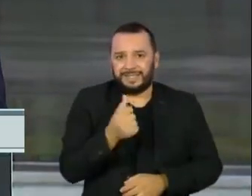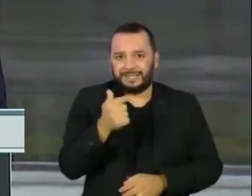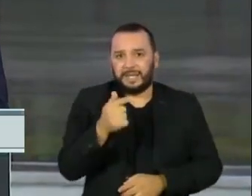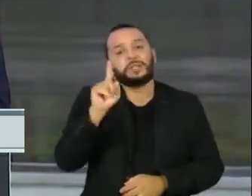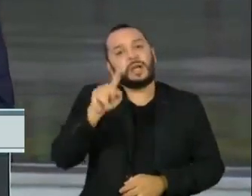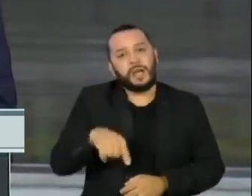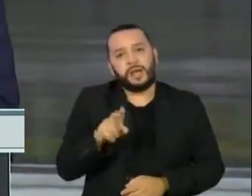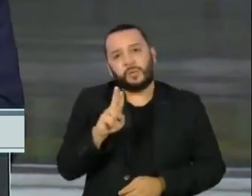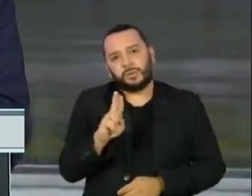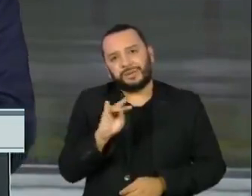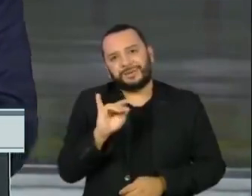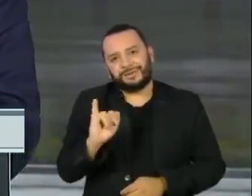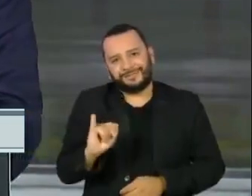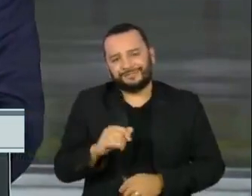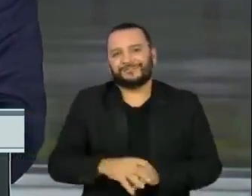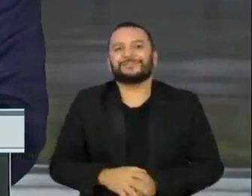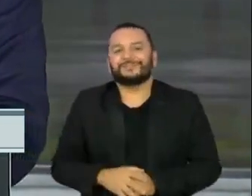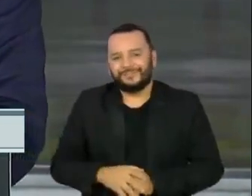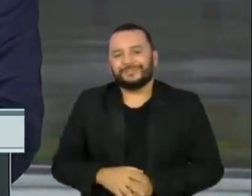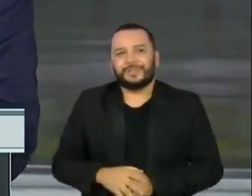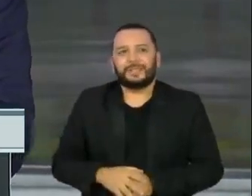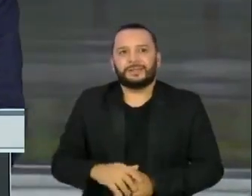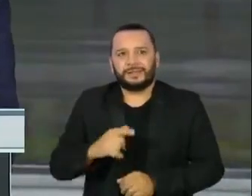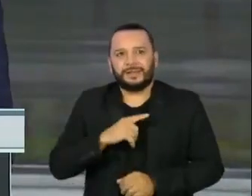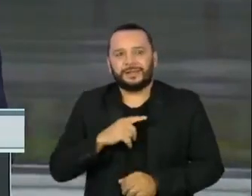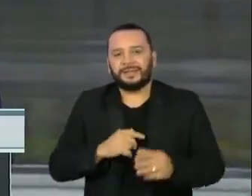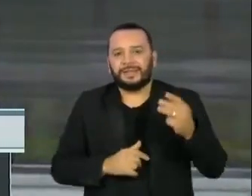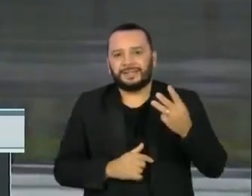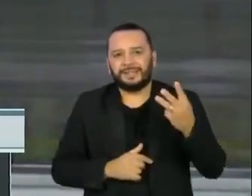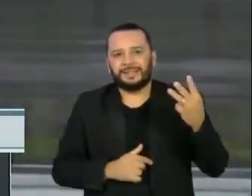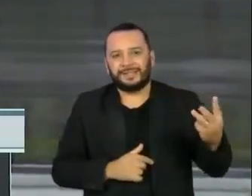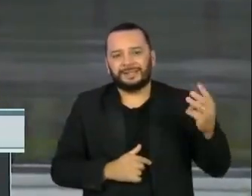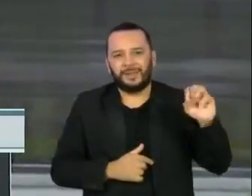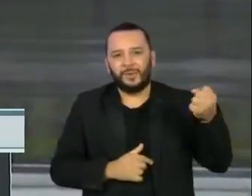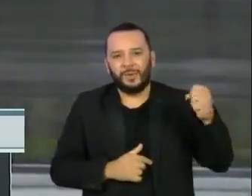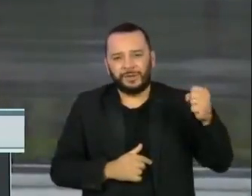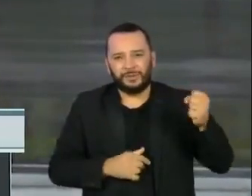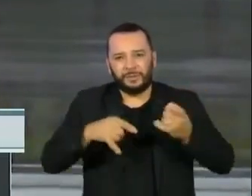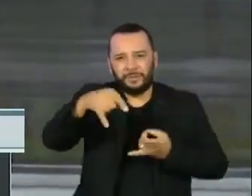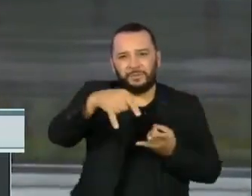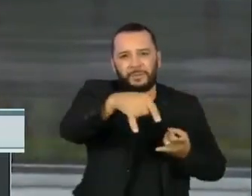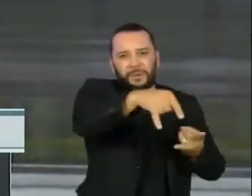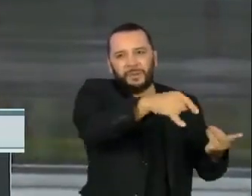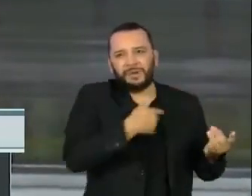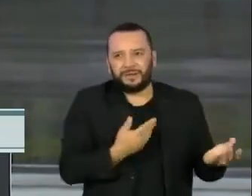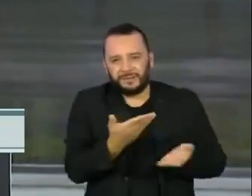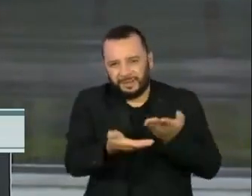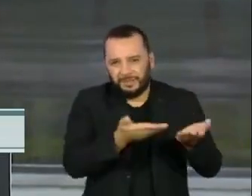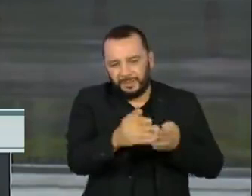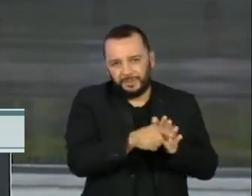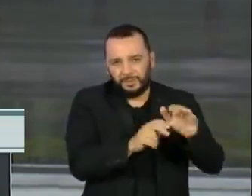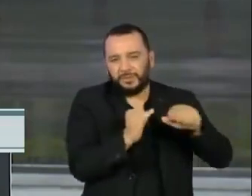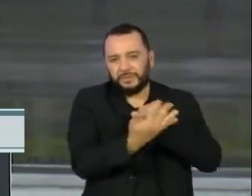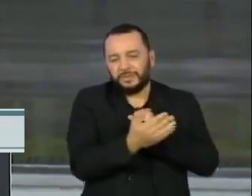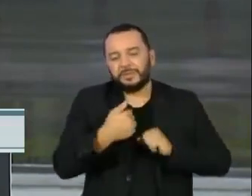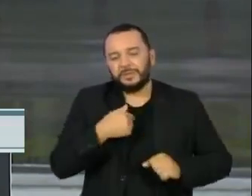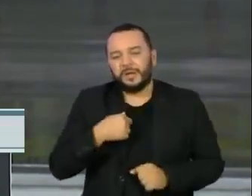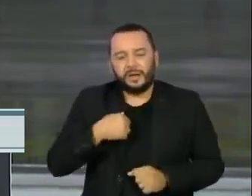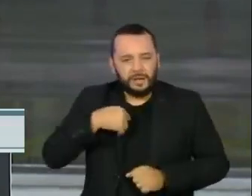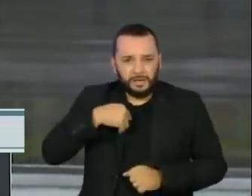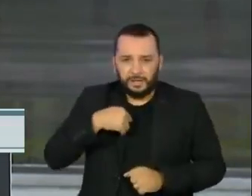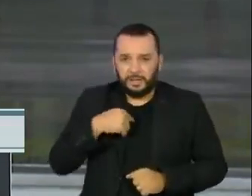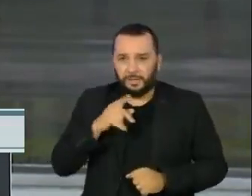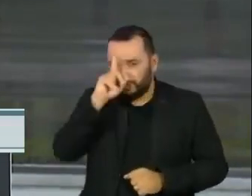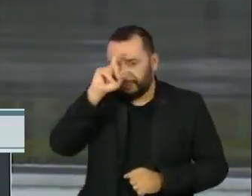São 338 leitos para atendimento de pacientes de Covid em hospitais estaduais, municipais